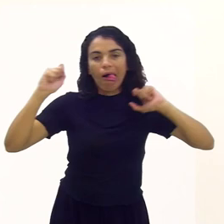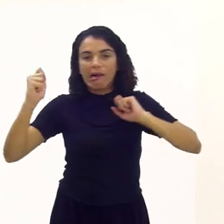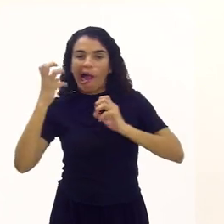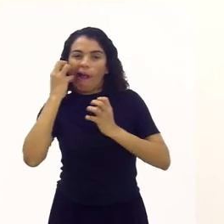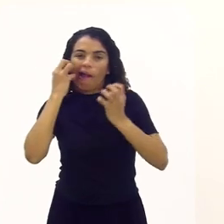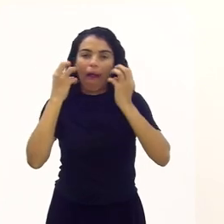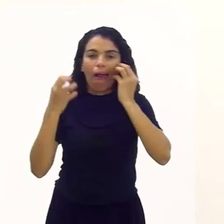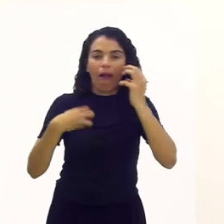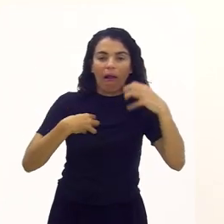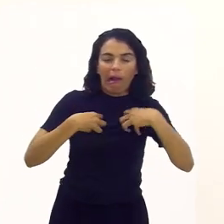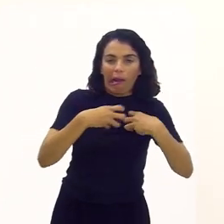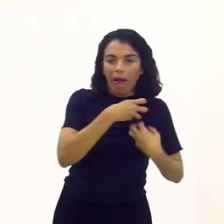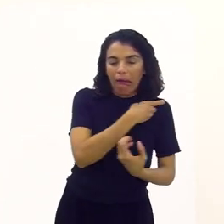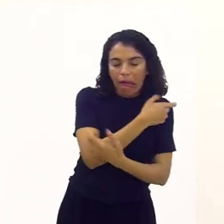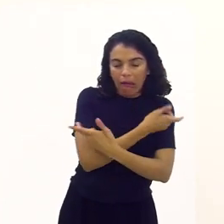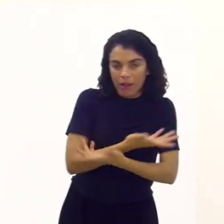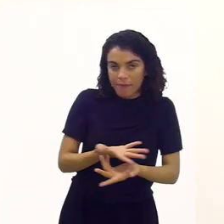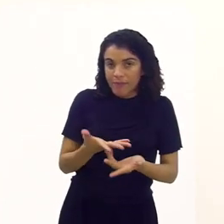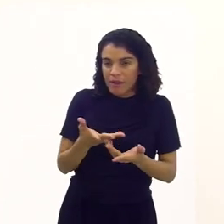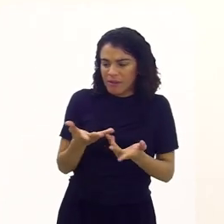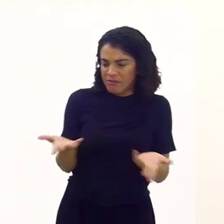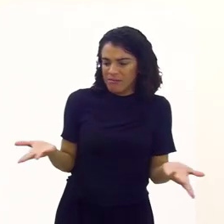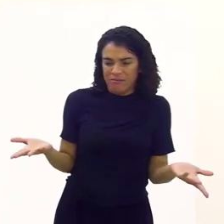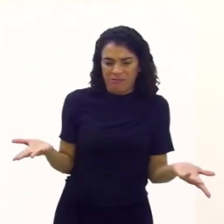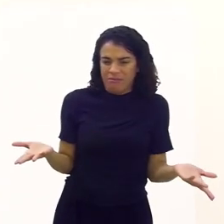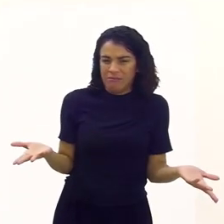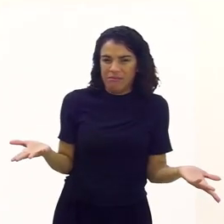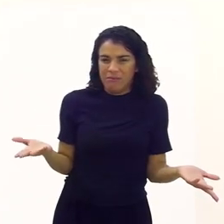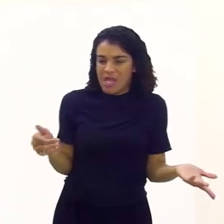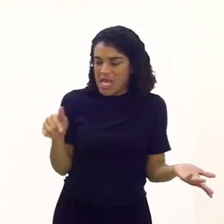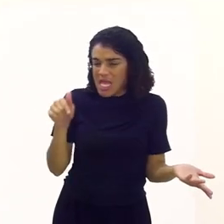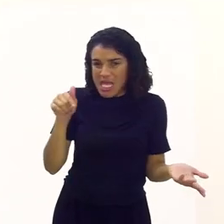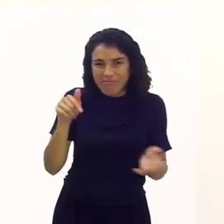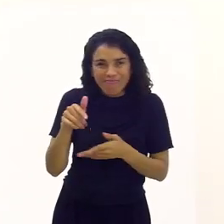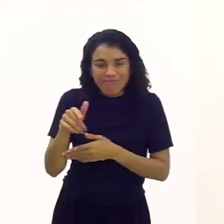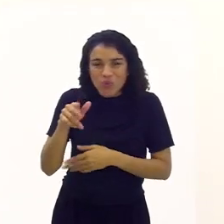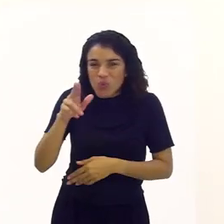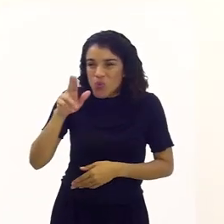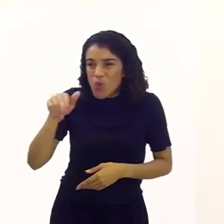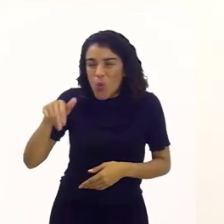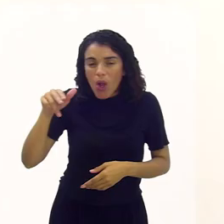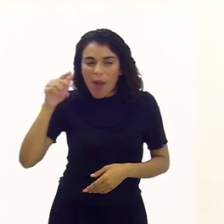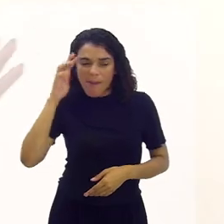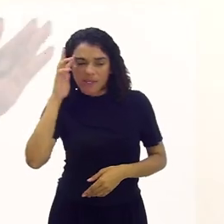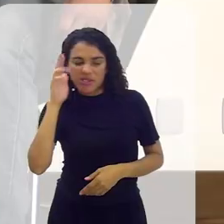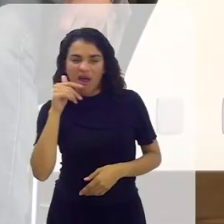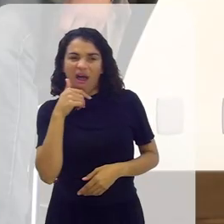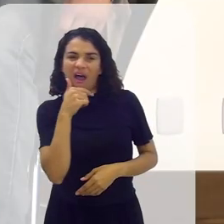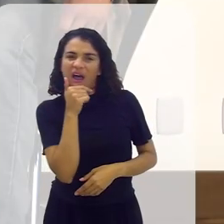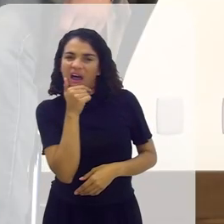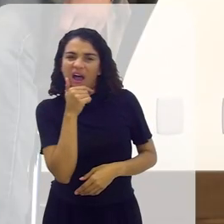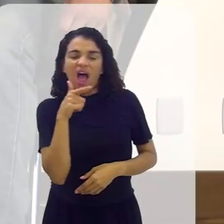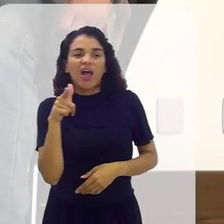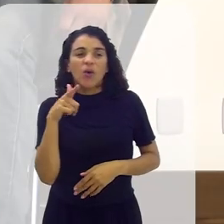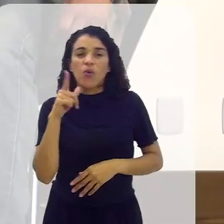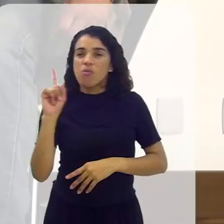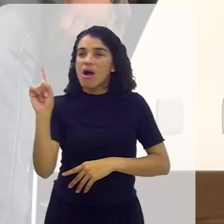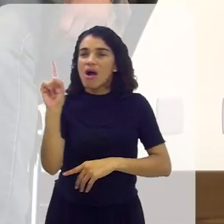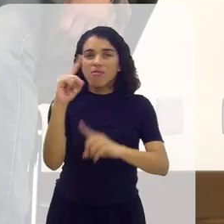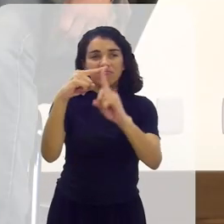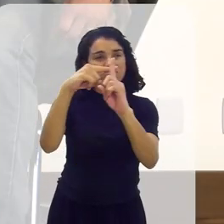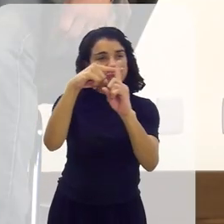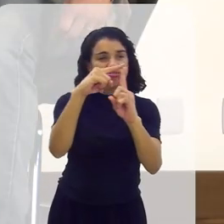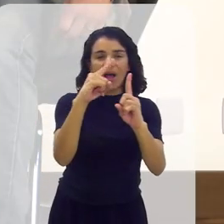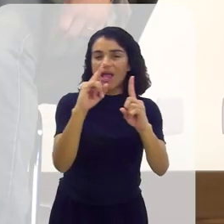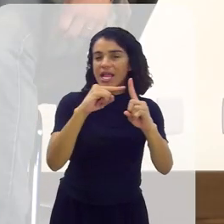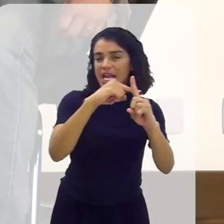esse é o mesmo que não acha nada demais passar numa igreja, que você